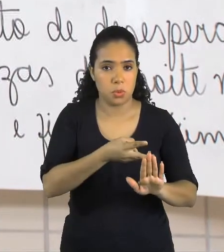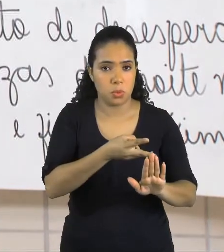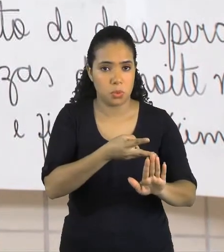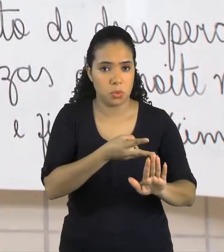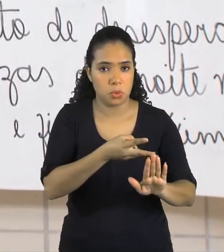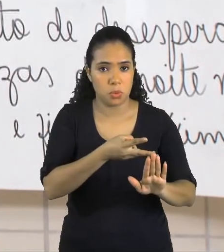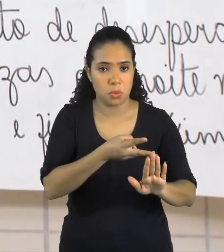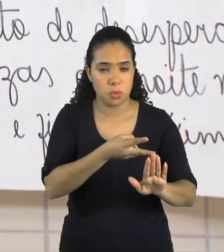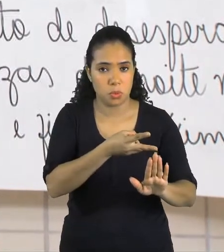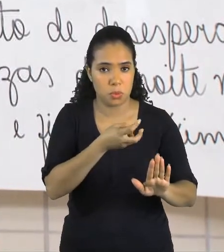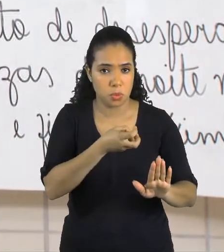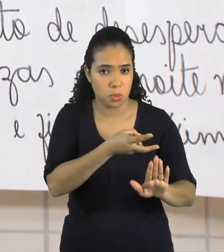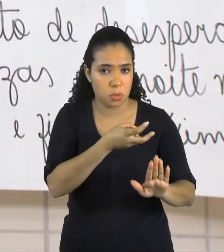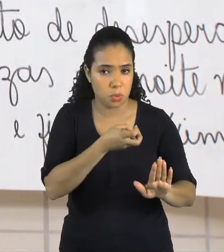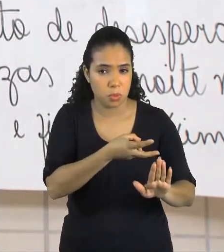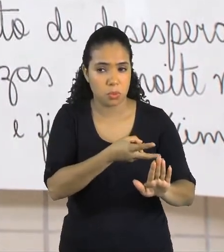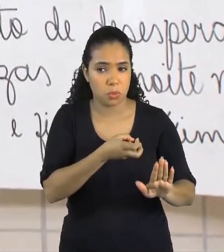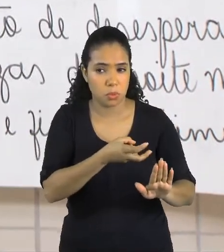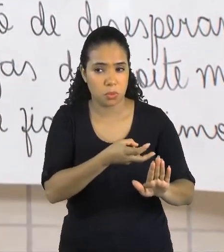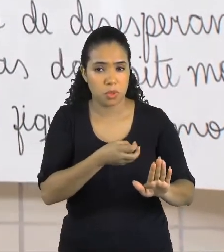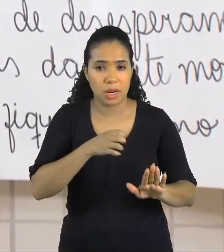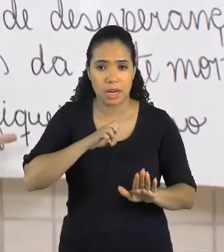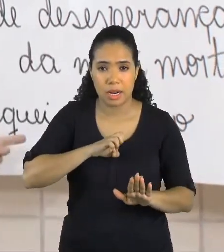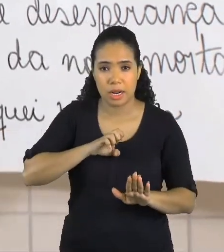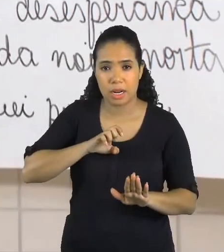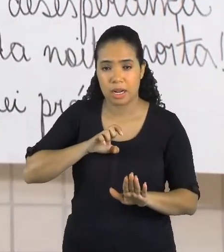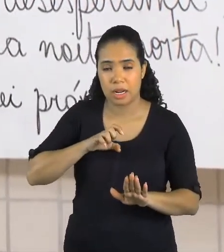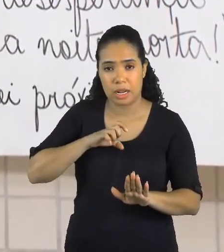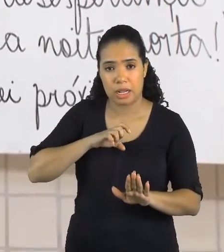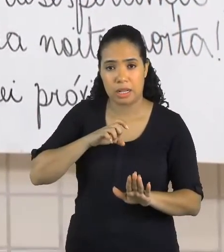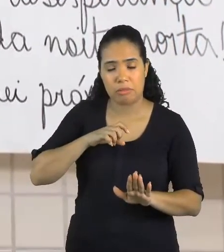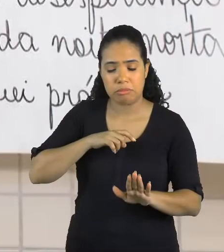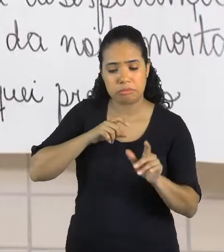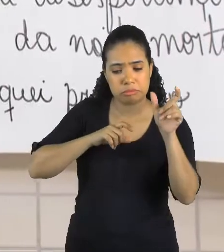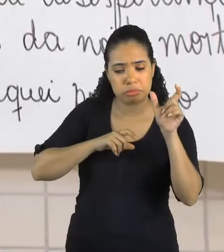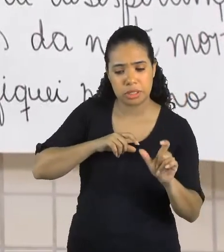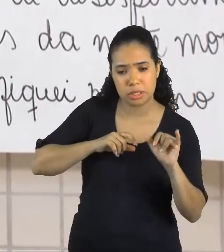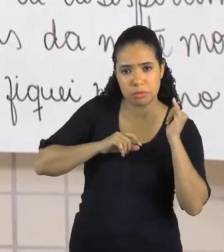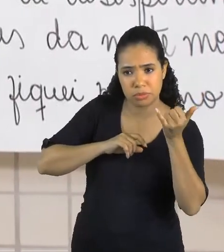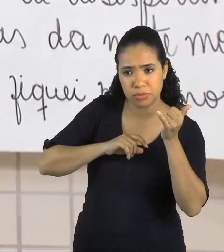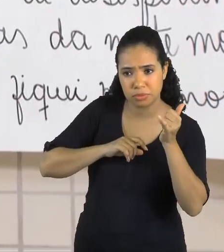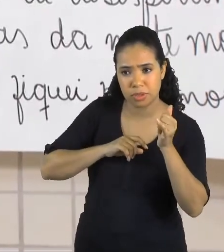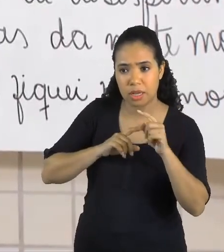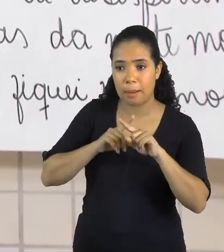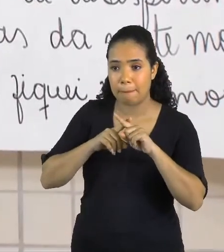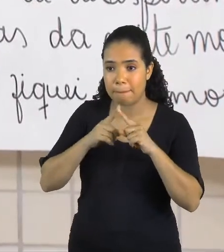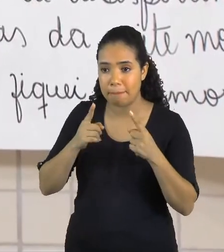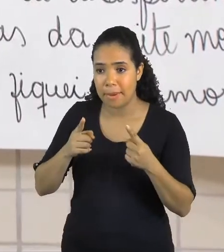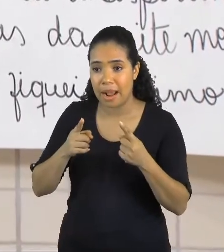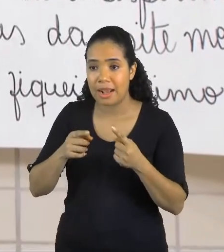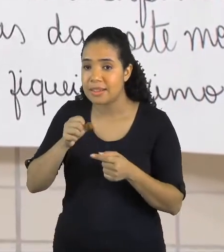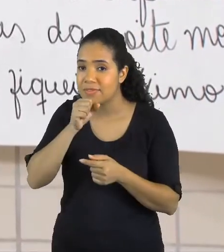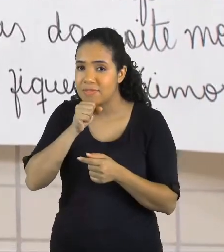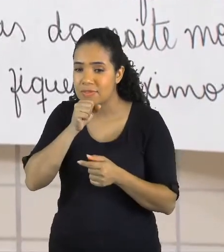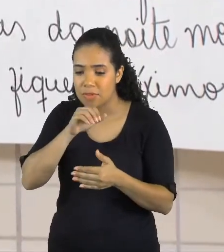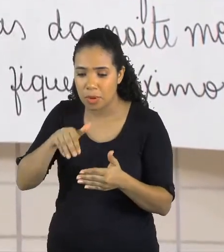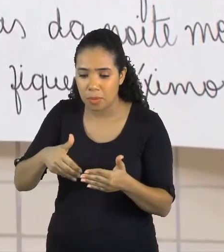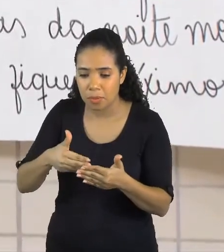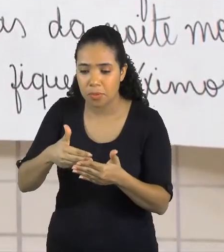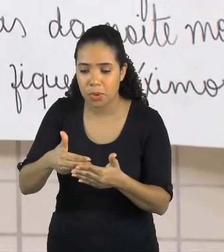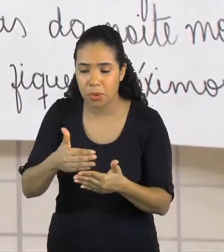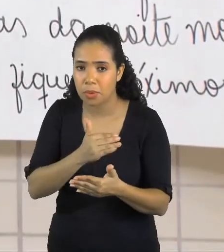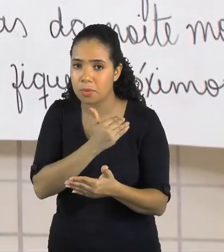lírico quis dizer. Mas veio a velhice e fiquei próximo da morte. Então, vocês conseguiram